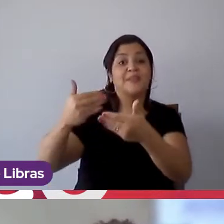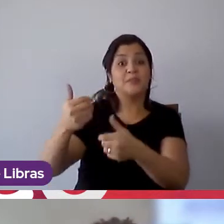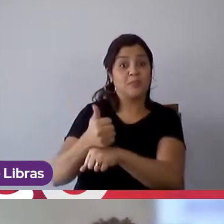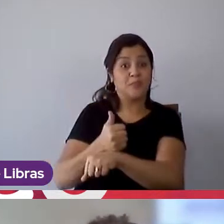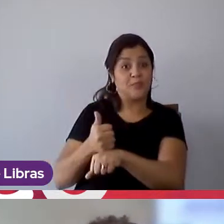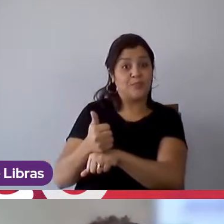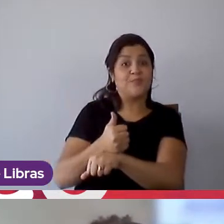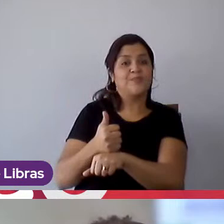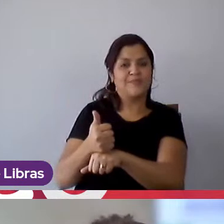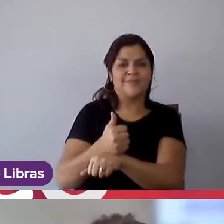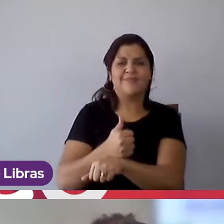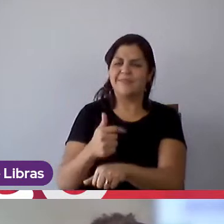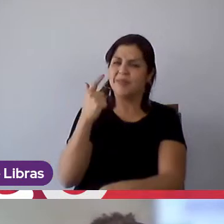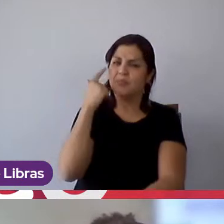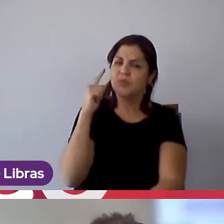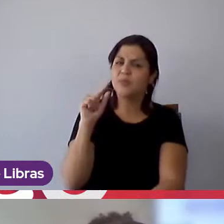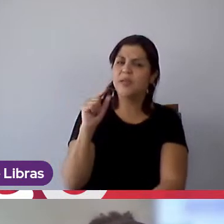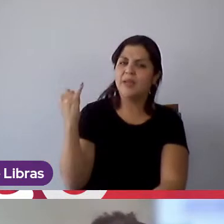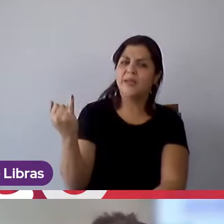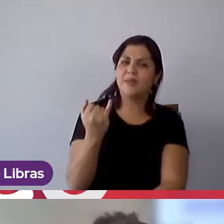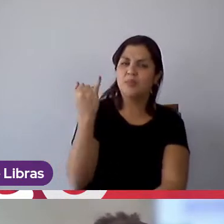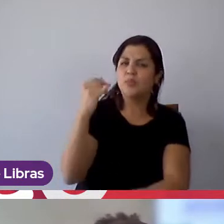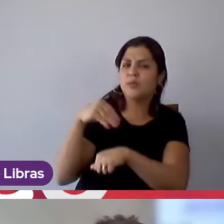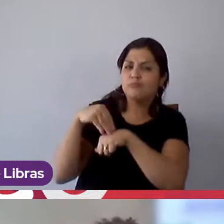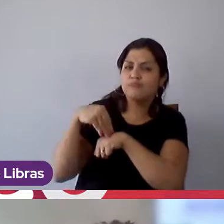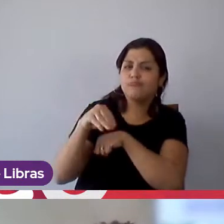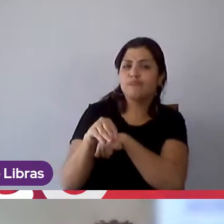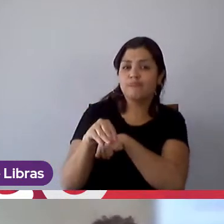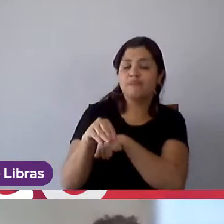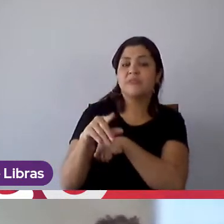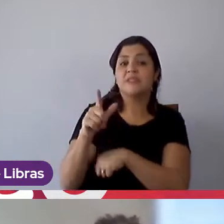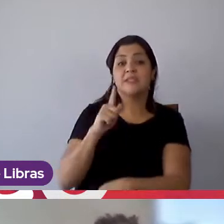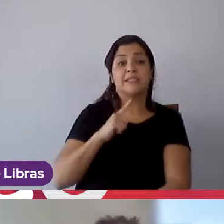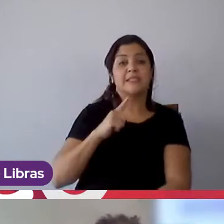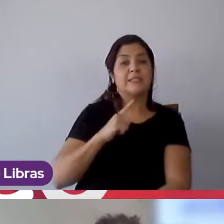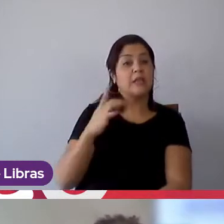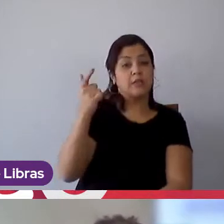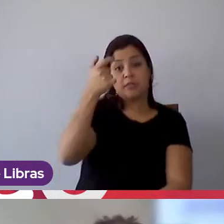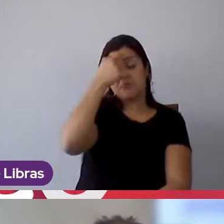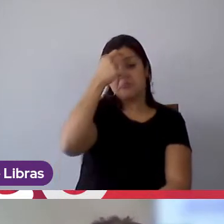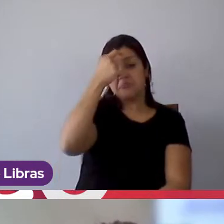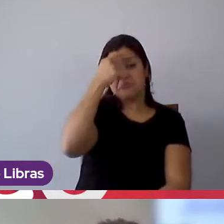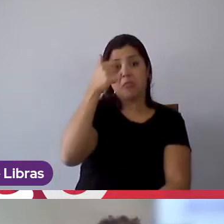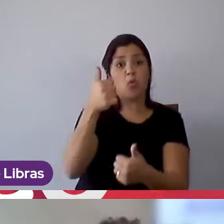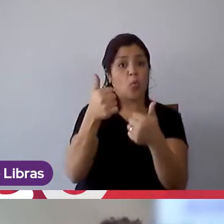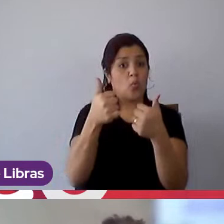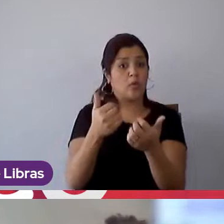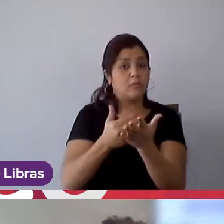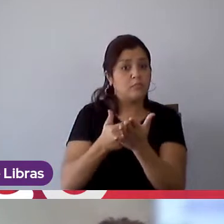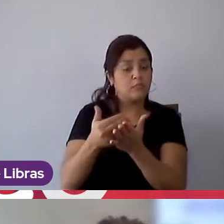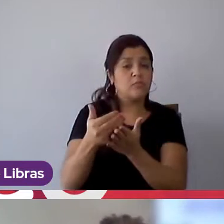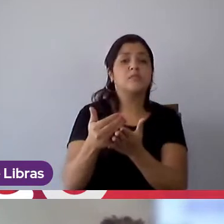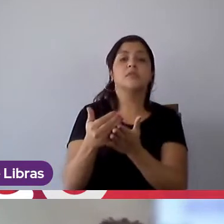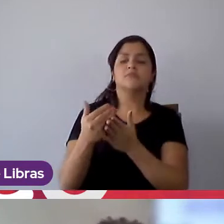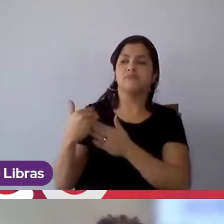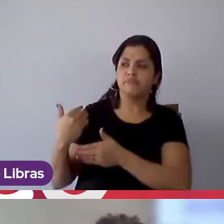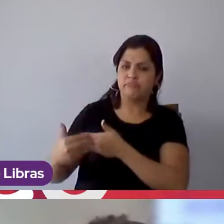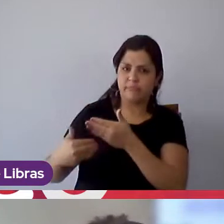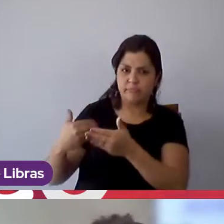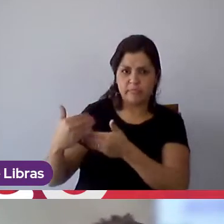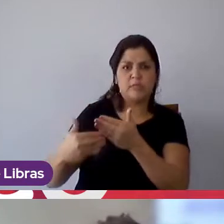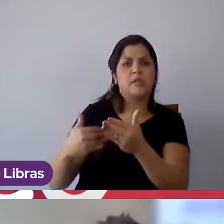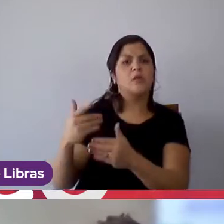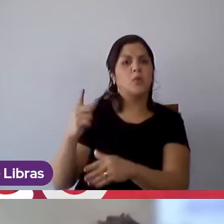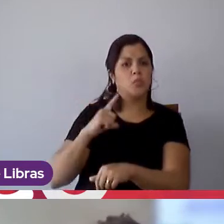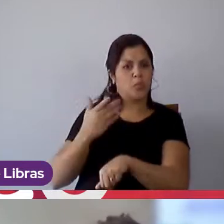acredito que é um ponto também importante, uma dica, ter essa mentalidade de que tudo bem, eu vou iniciar aqui a minha carreira, porque o